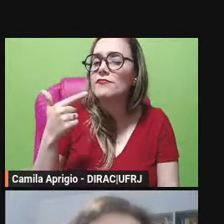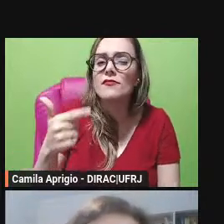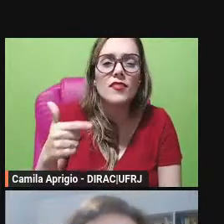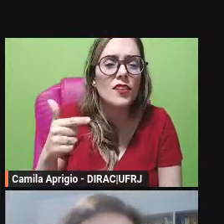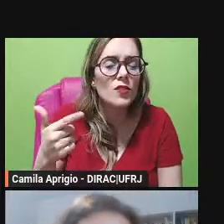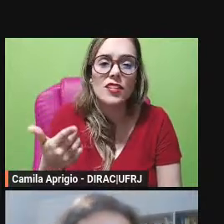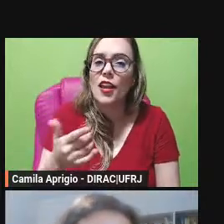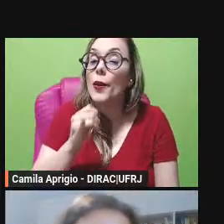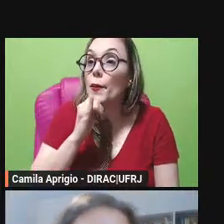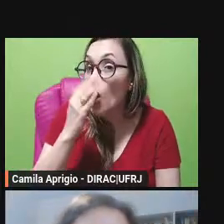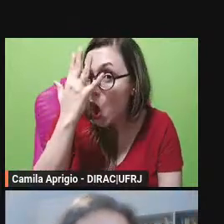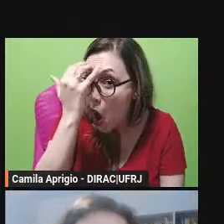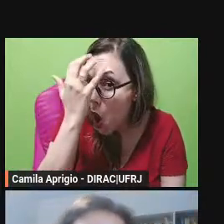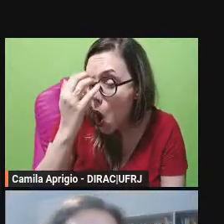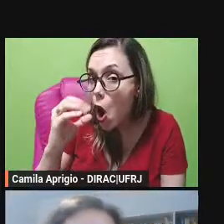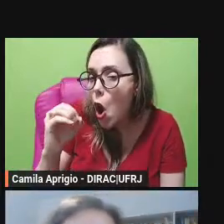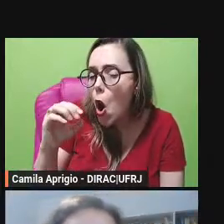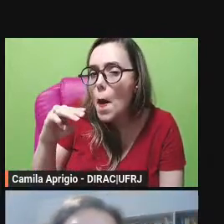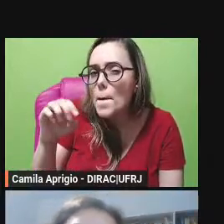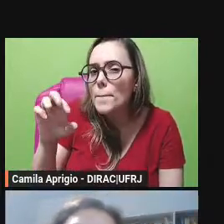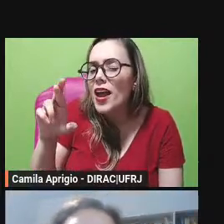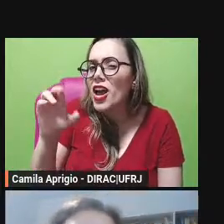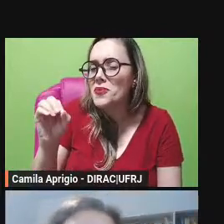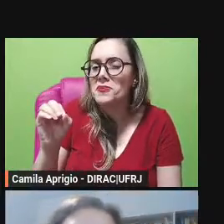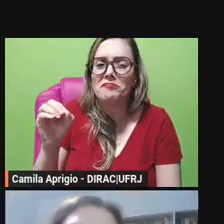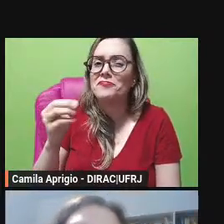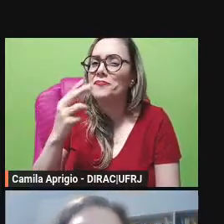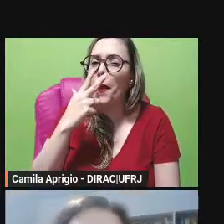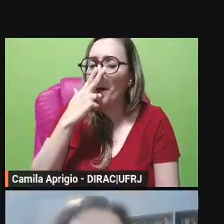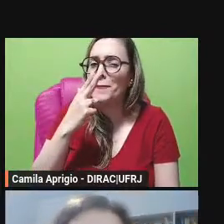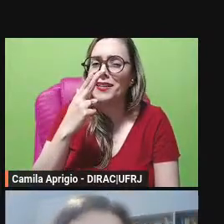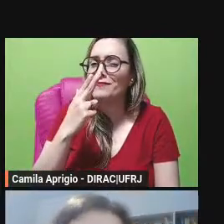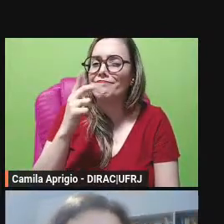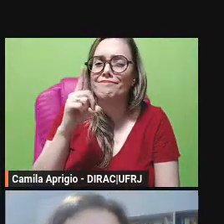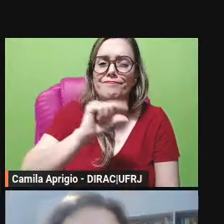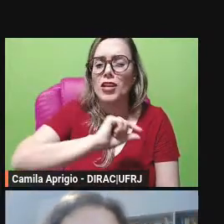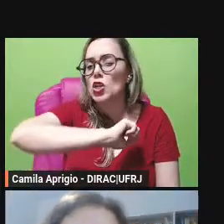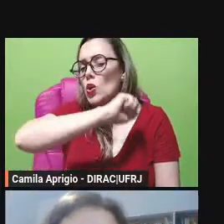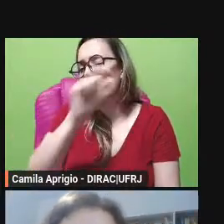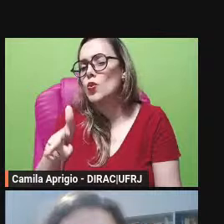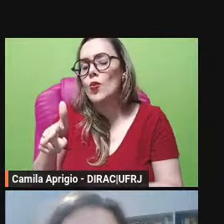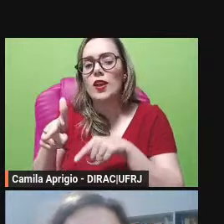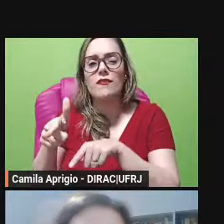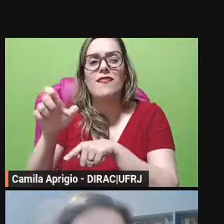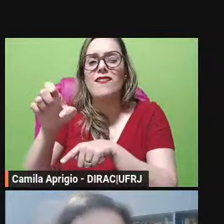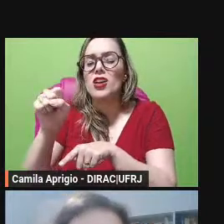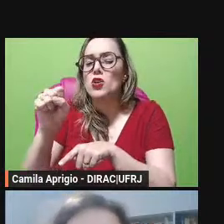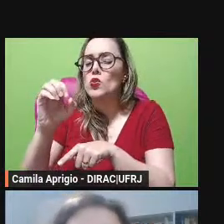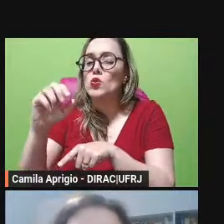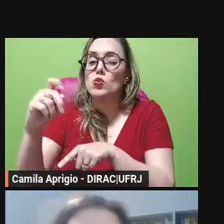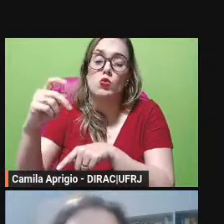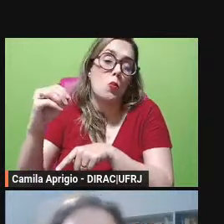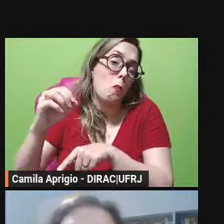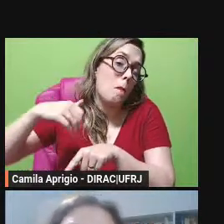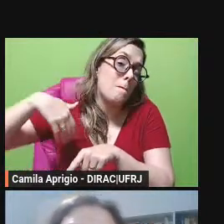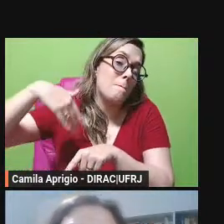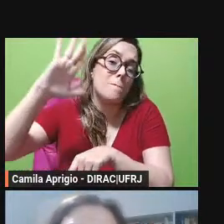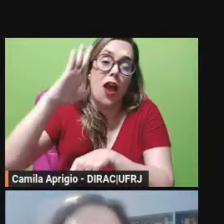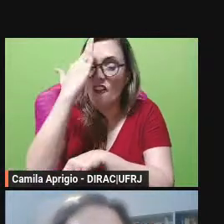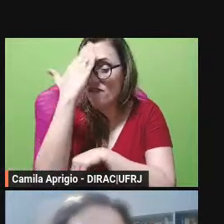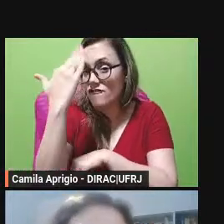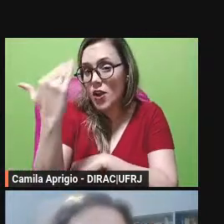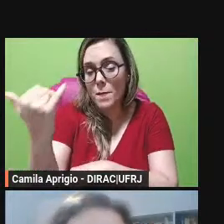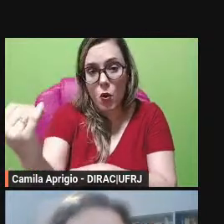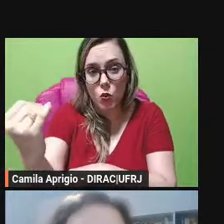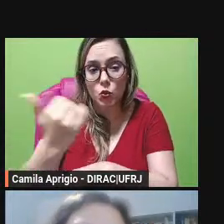páreo entre exopo e homero porque o exopo graças à vinculação do seu nome às fábulas é